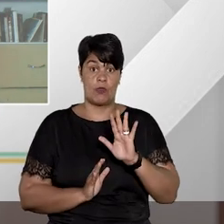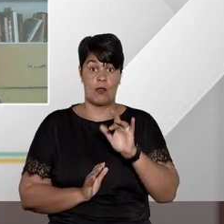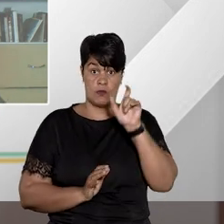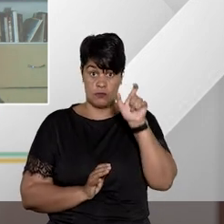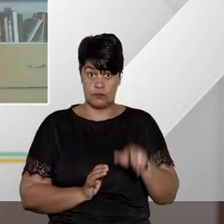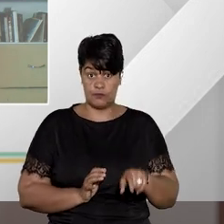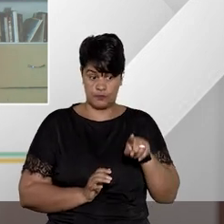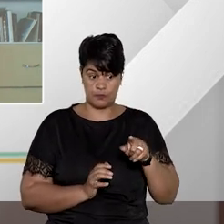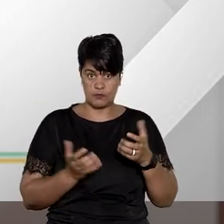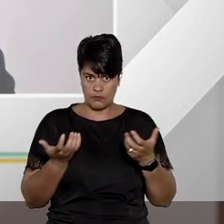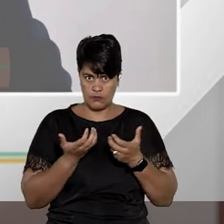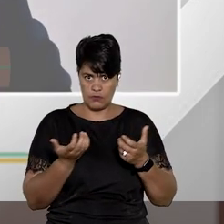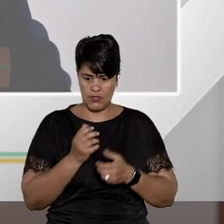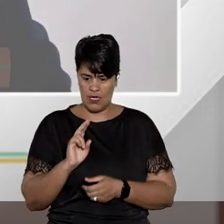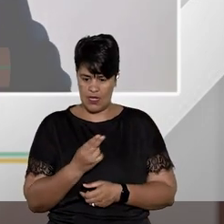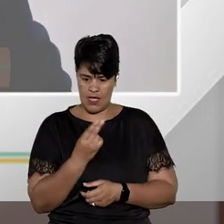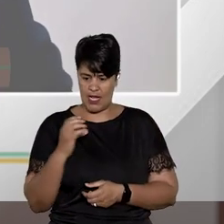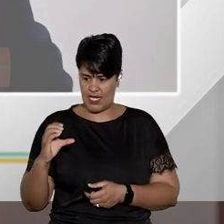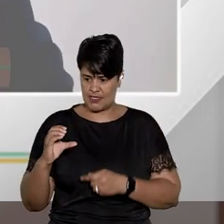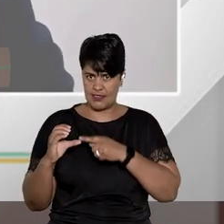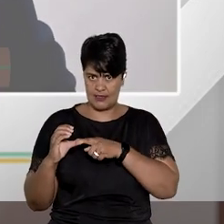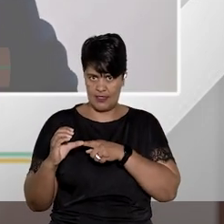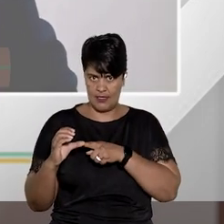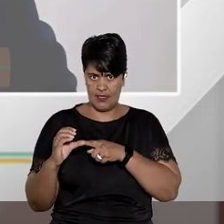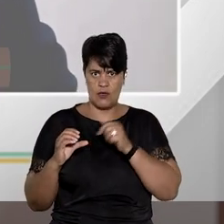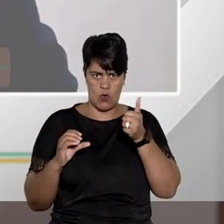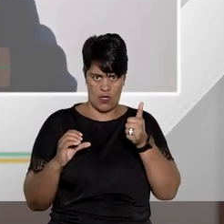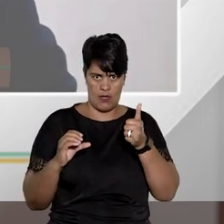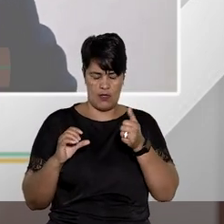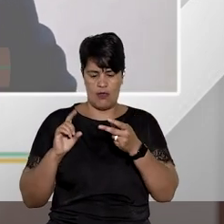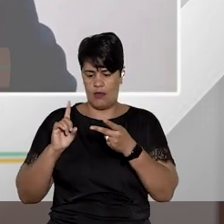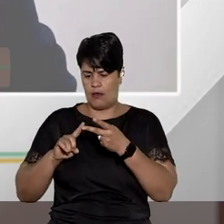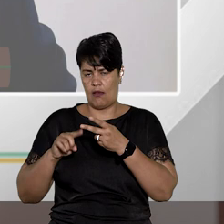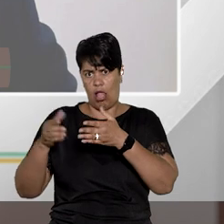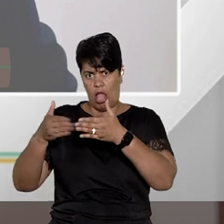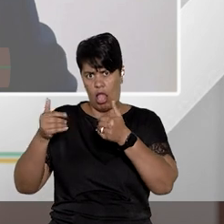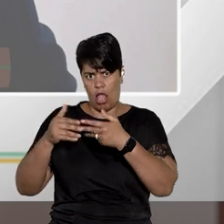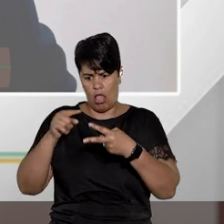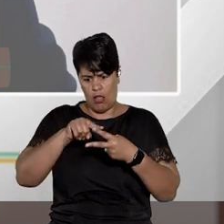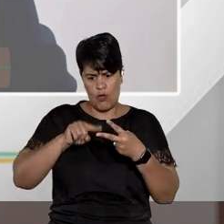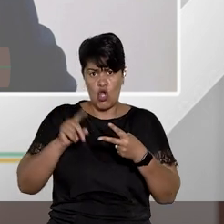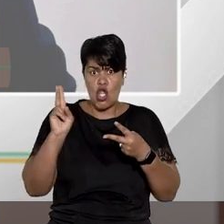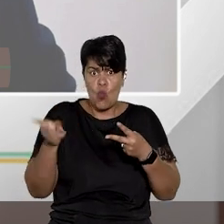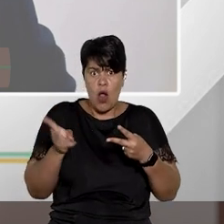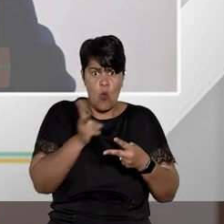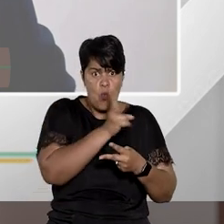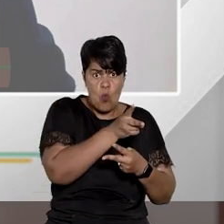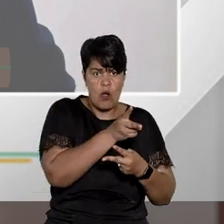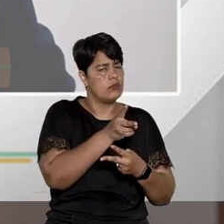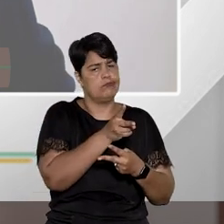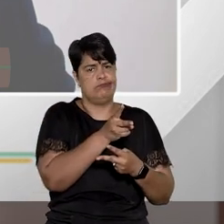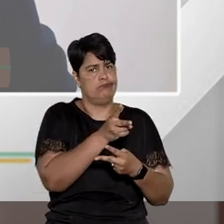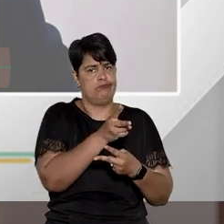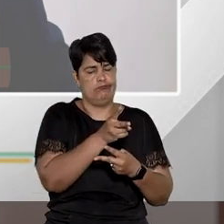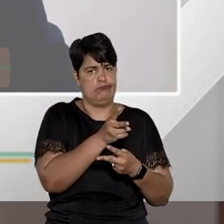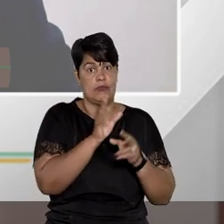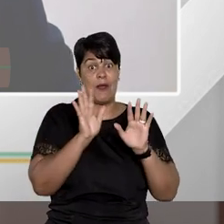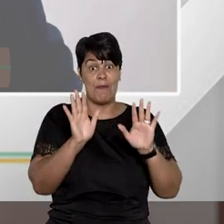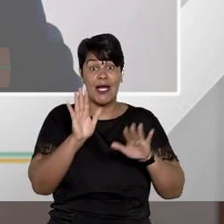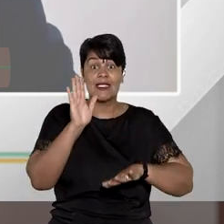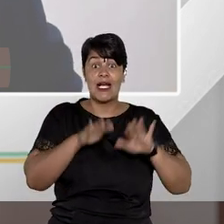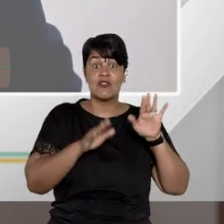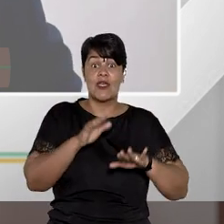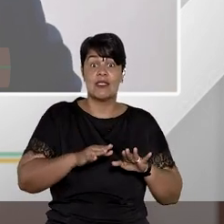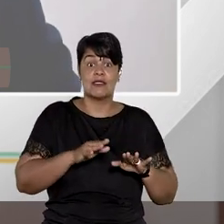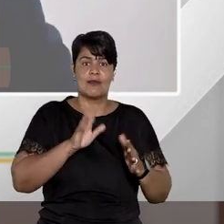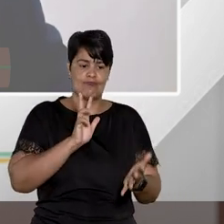busca no habeas corpus é a mesma coisa que ele busca na apelação, não seria possível. Agora, muitas vezes ele foi decretado